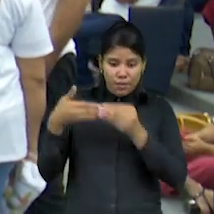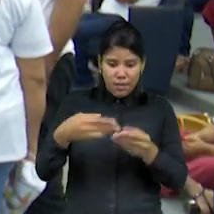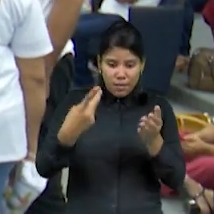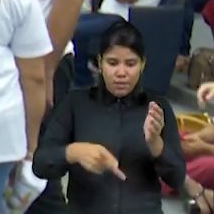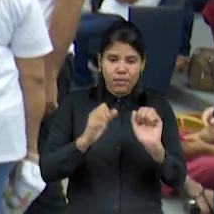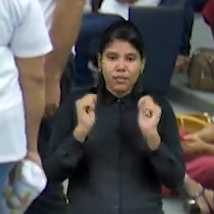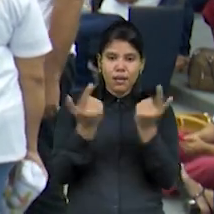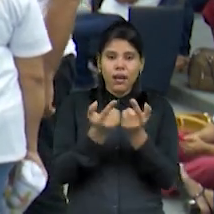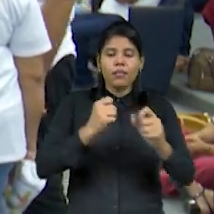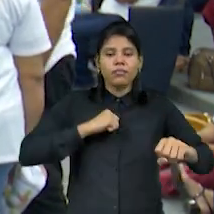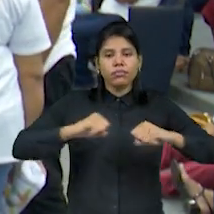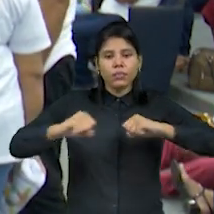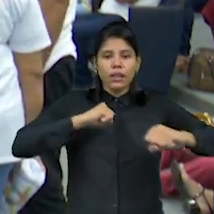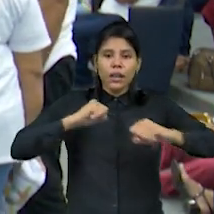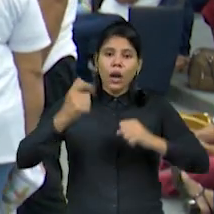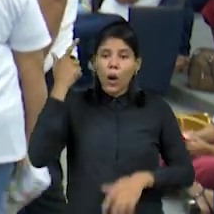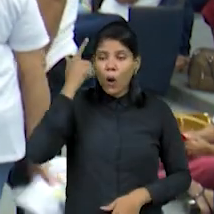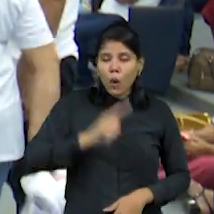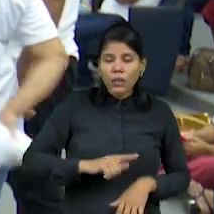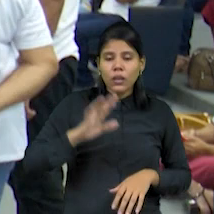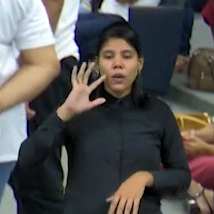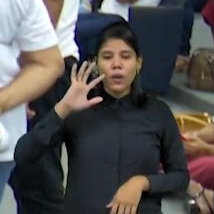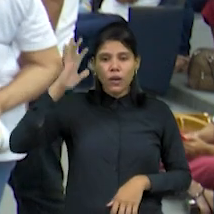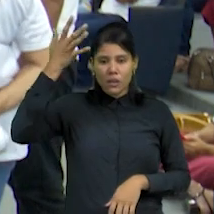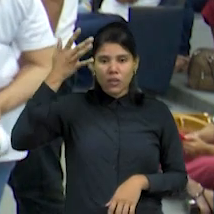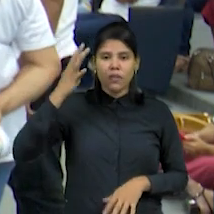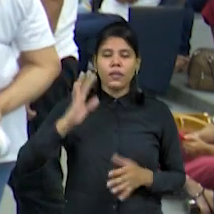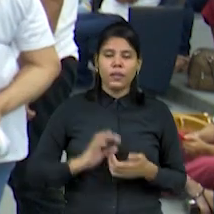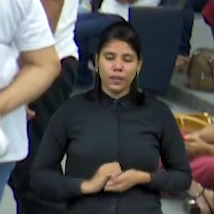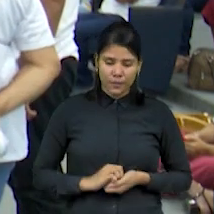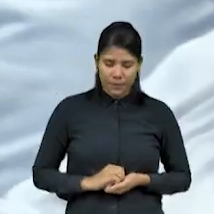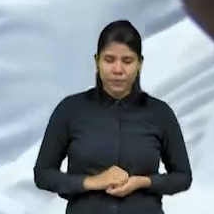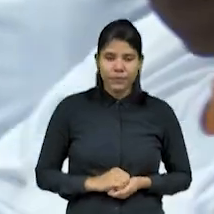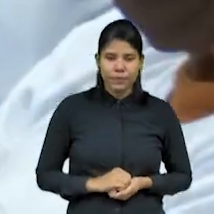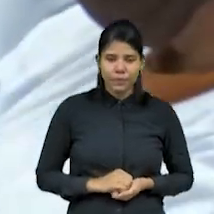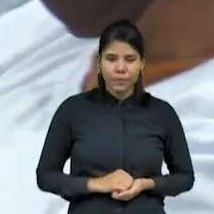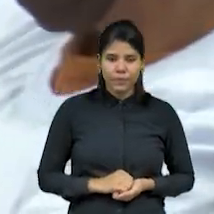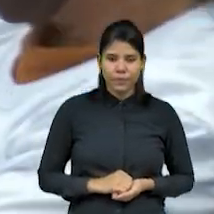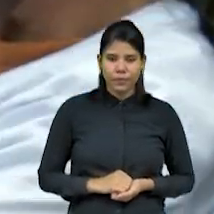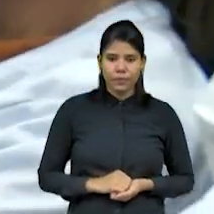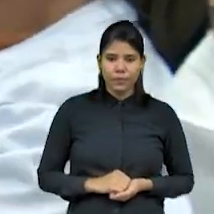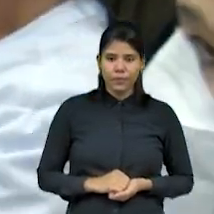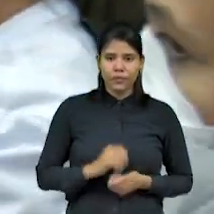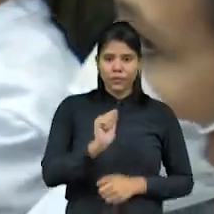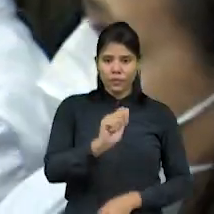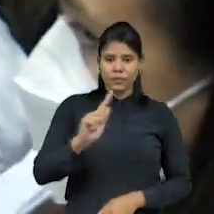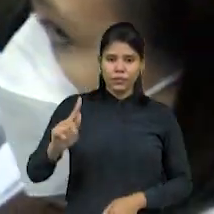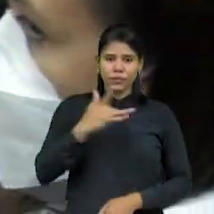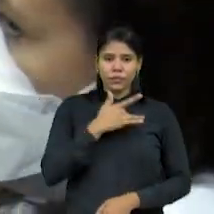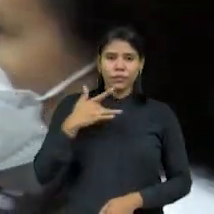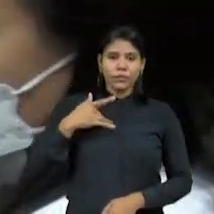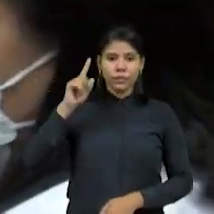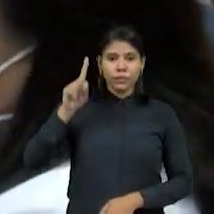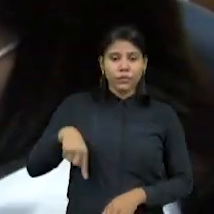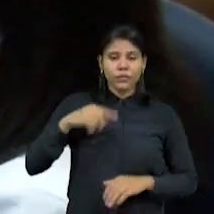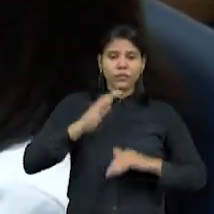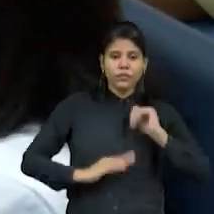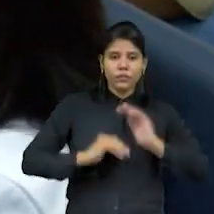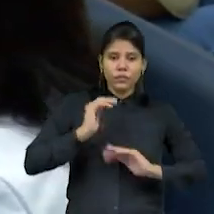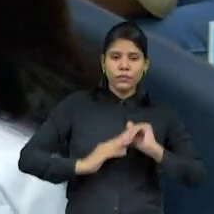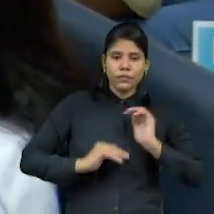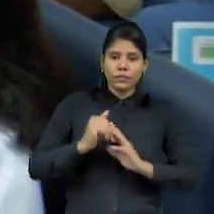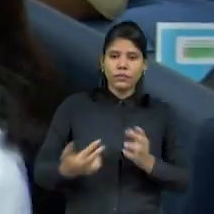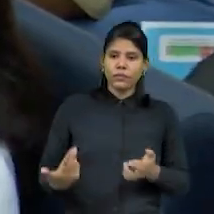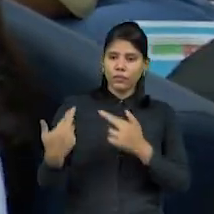iniciar esse debate e conseguir juridicamente resolver isso junto ao Estado. O agente de saúde é o profissional responsável por